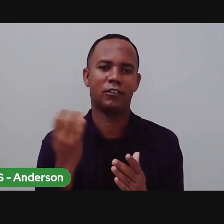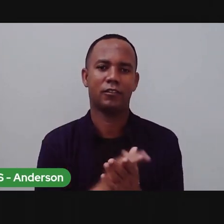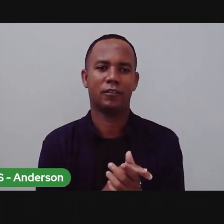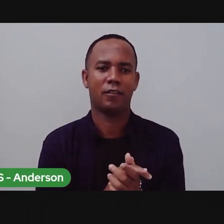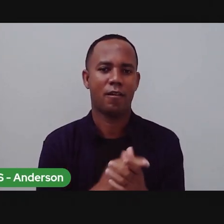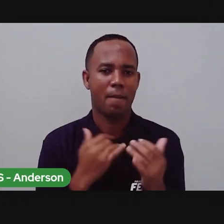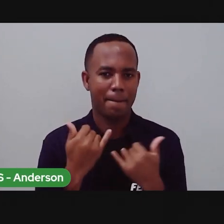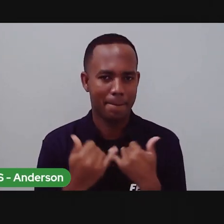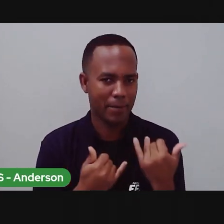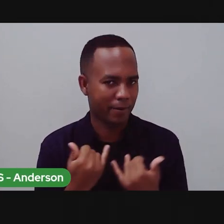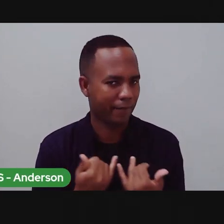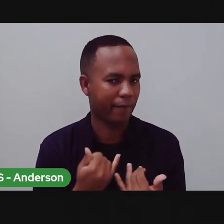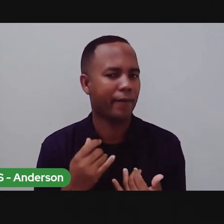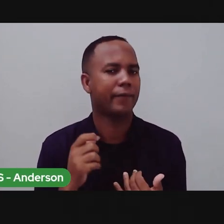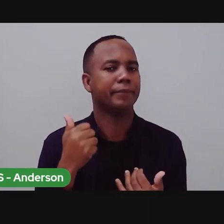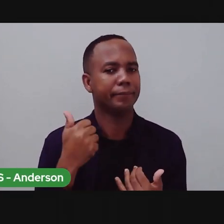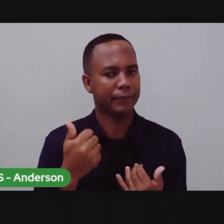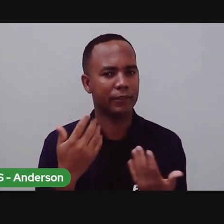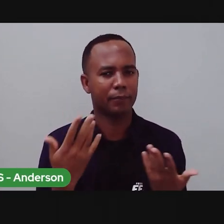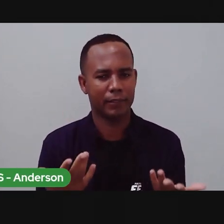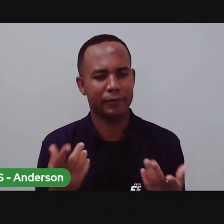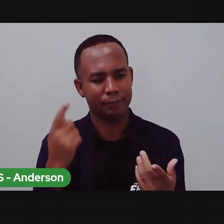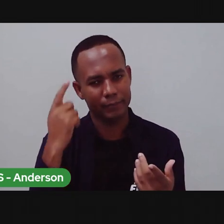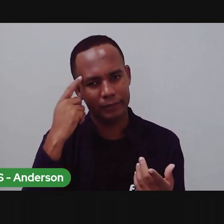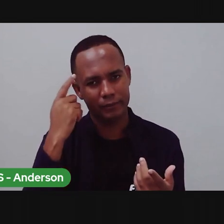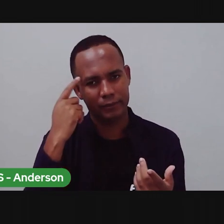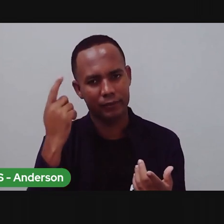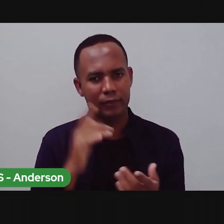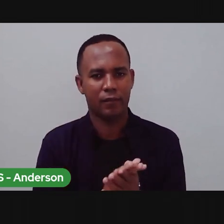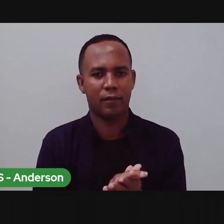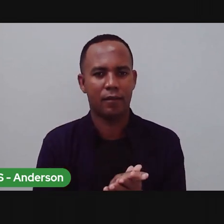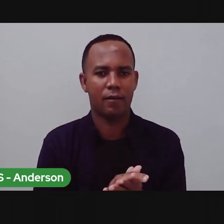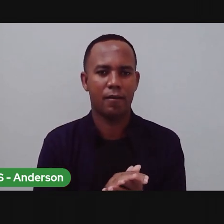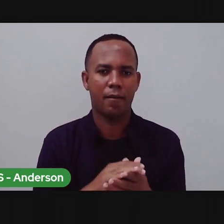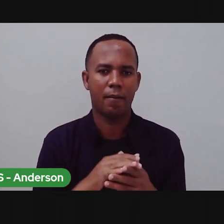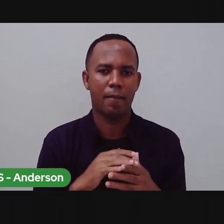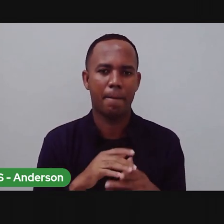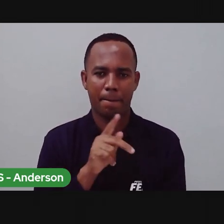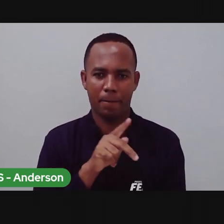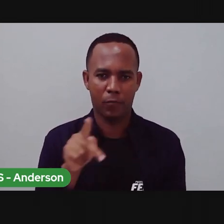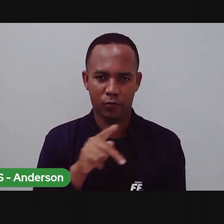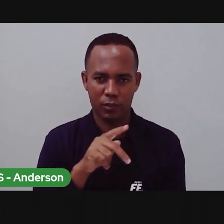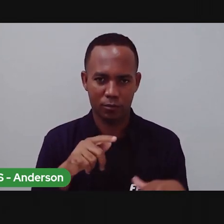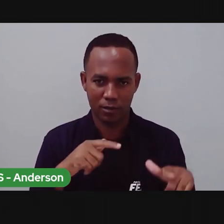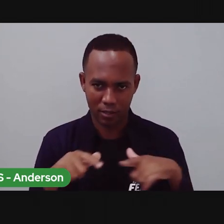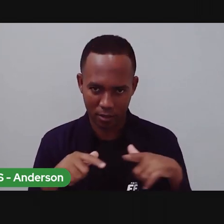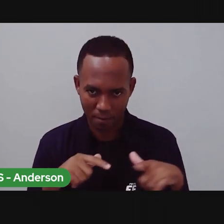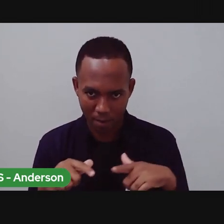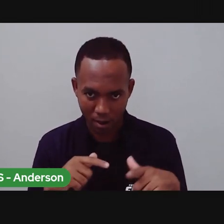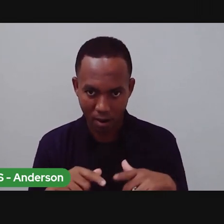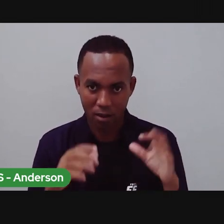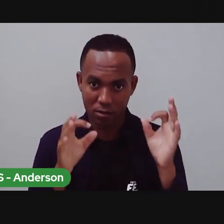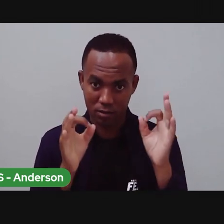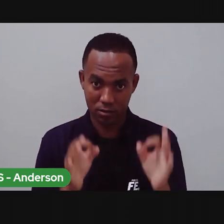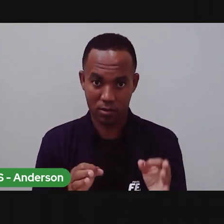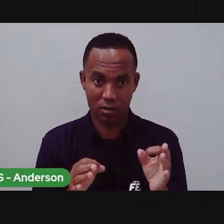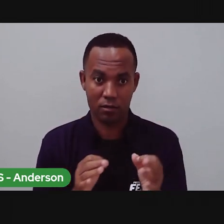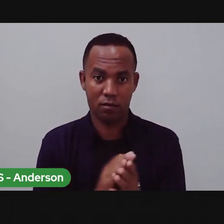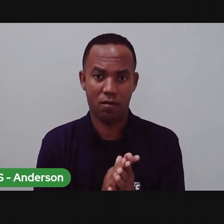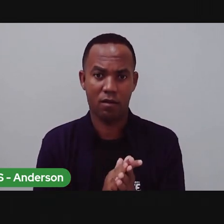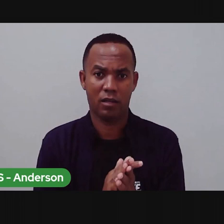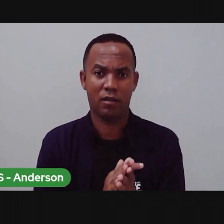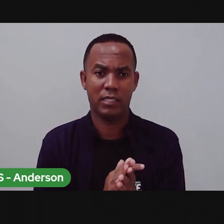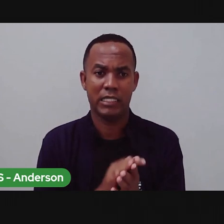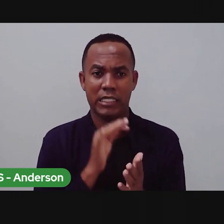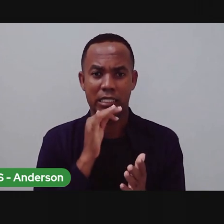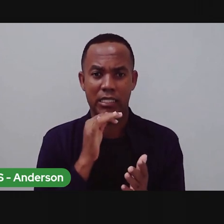de brincar. É hora de brincar. A prova na hora de atrapalhar leva isso muito a sério. O Anderson também leva isso muito a sério. É hora da